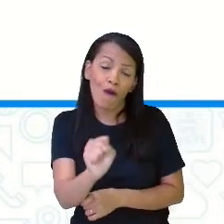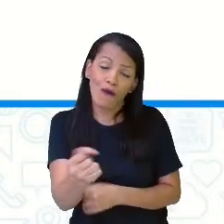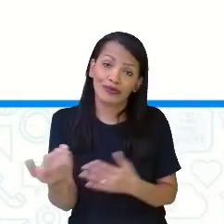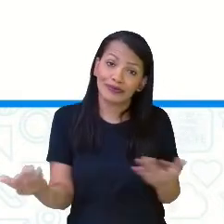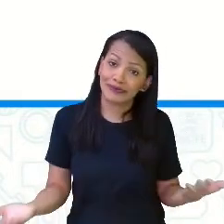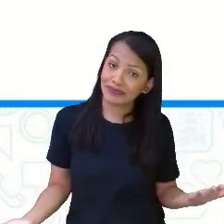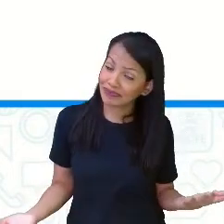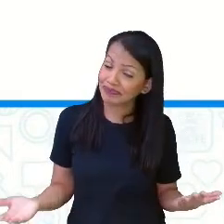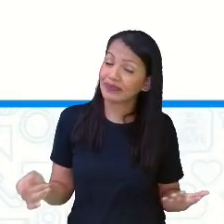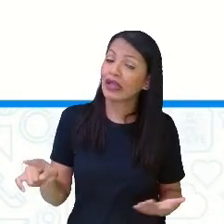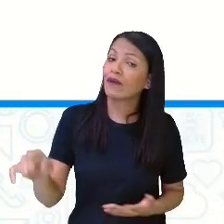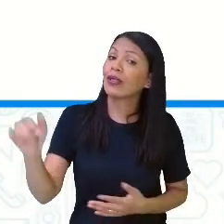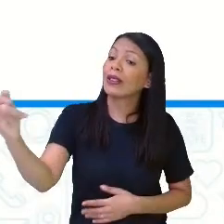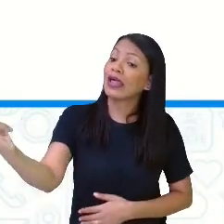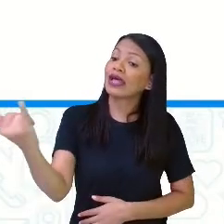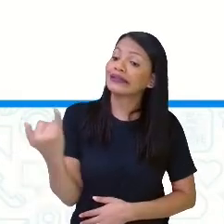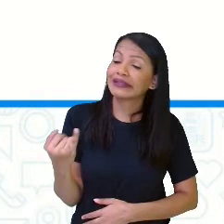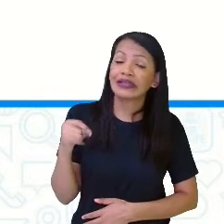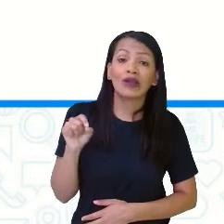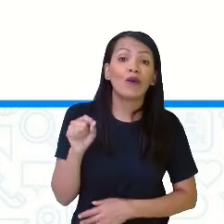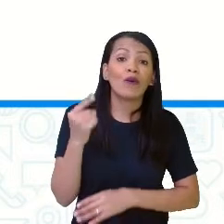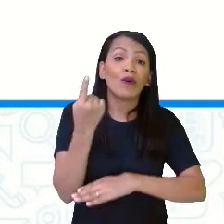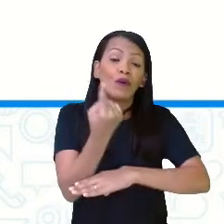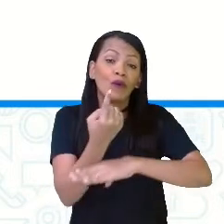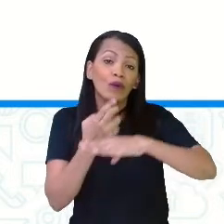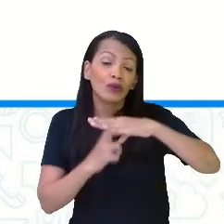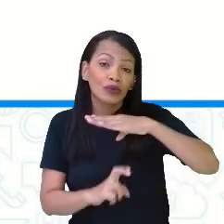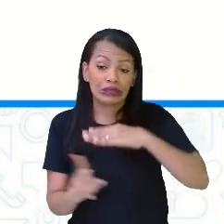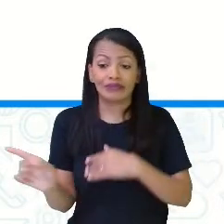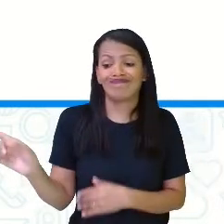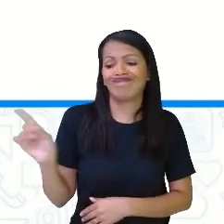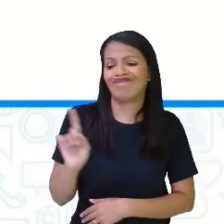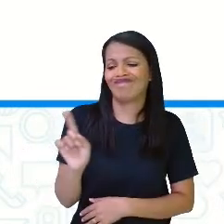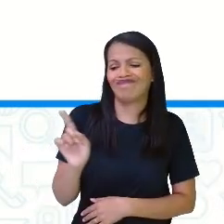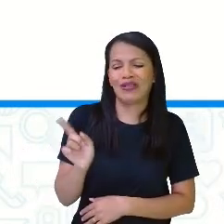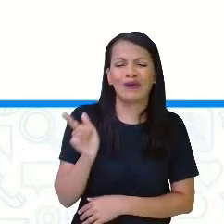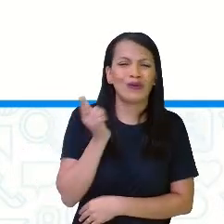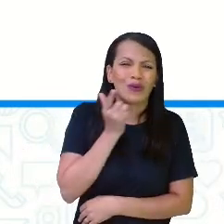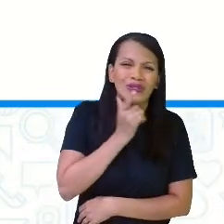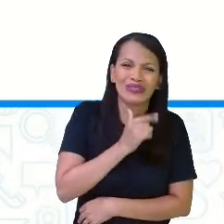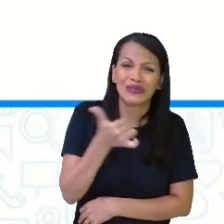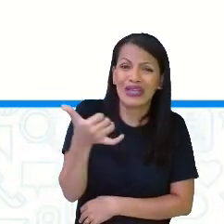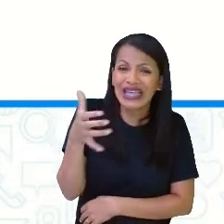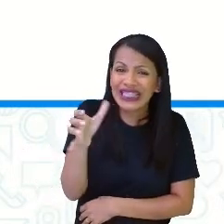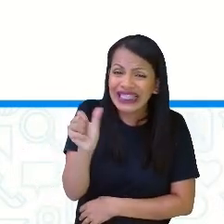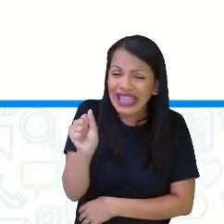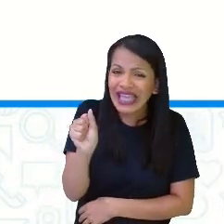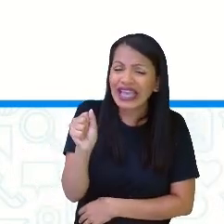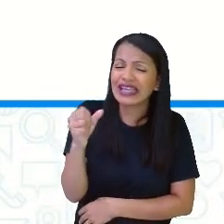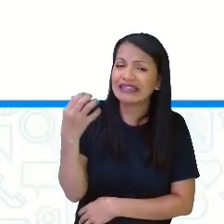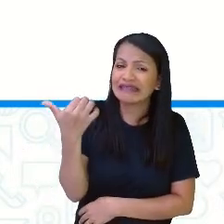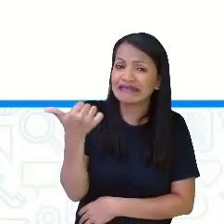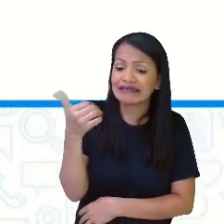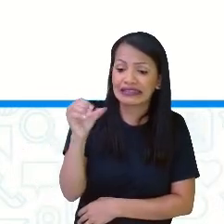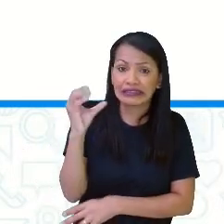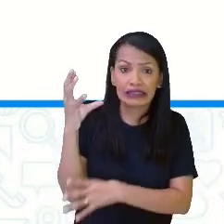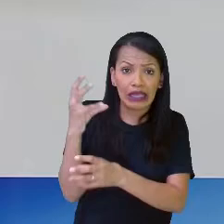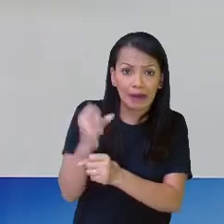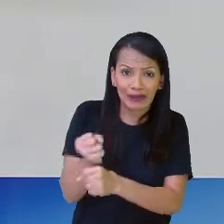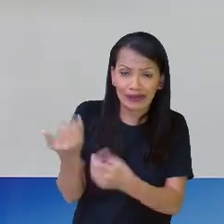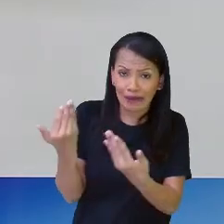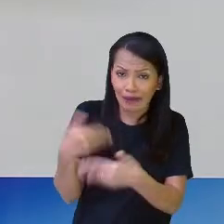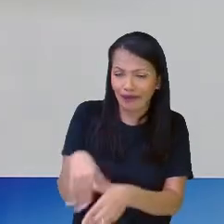ela disse que apenas um quinto dos estudantes não tiraram nota 10. Aí ela vem com uma informação preciosa.